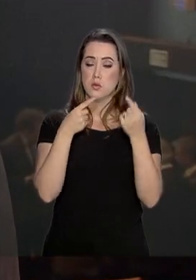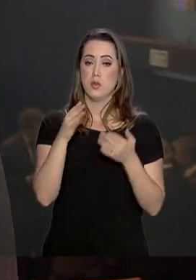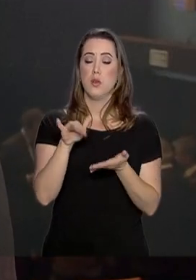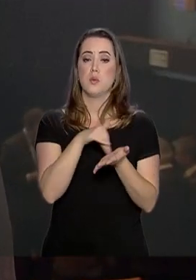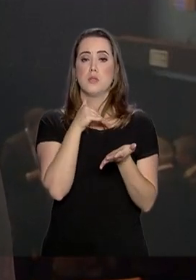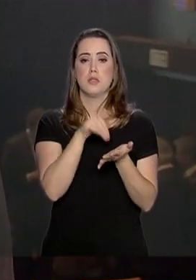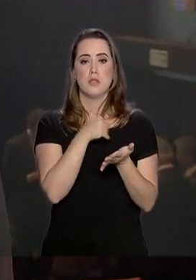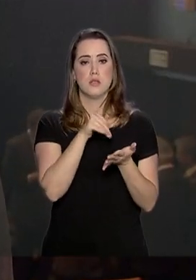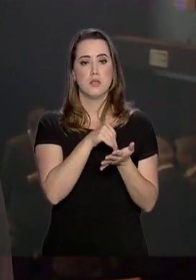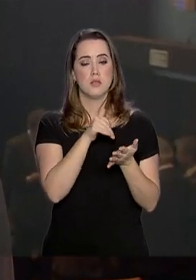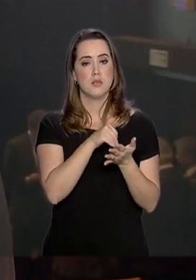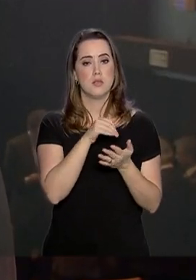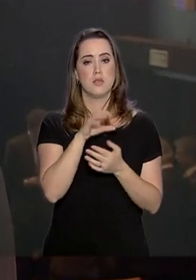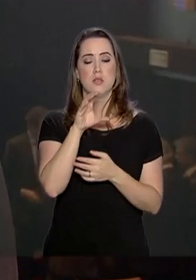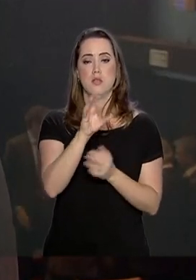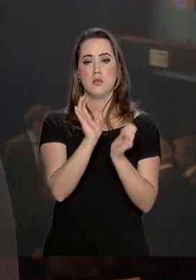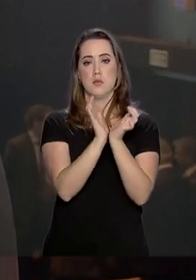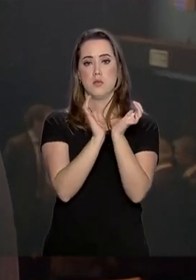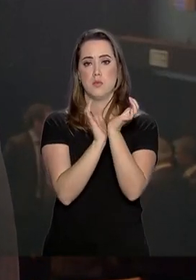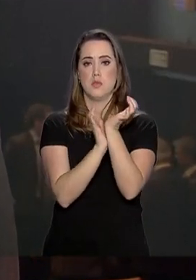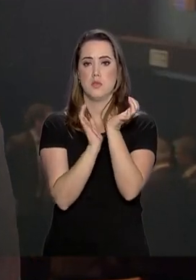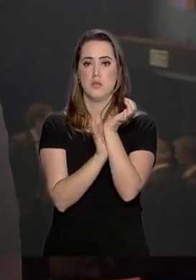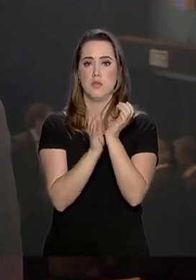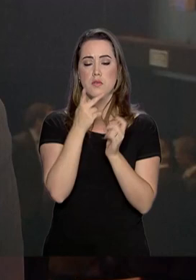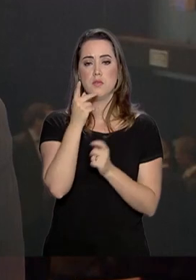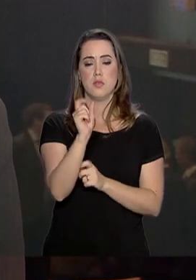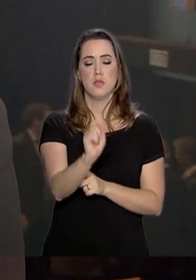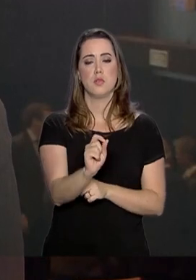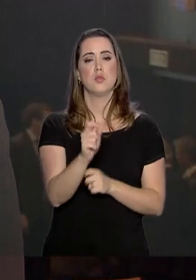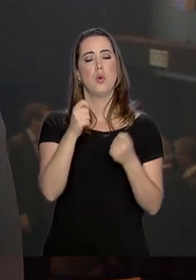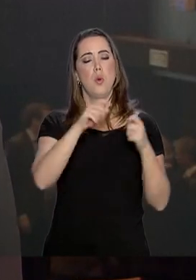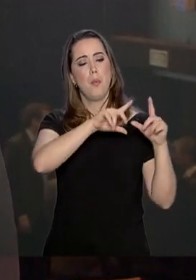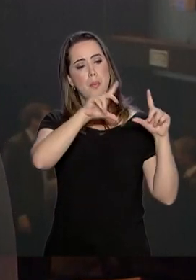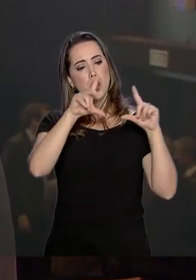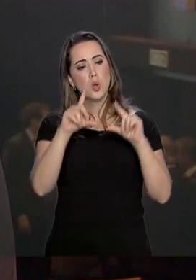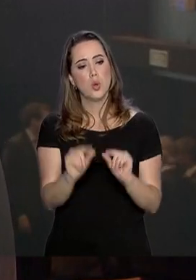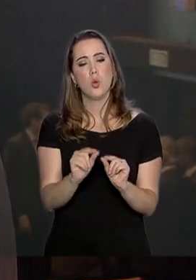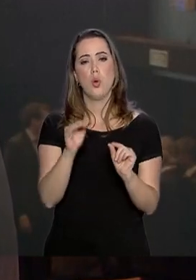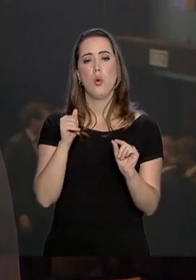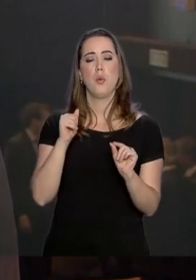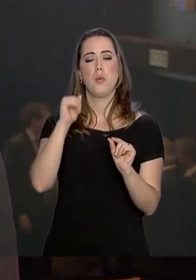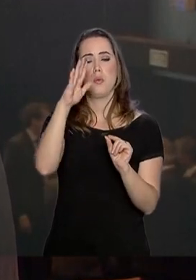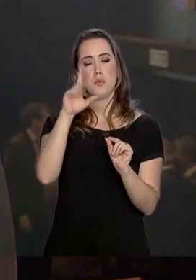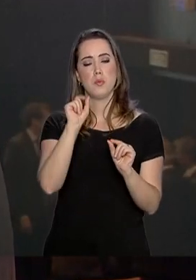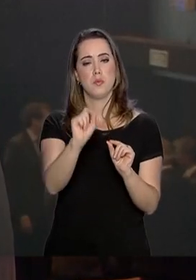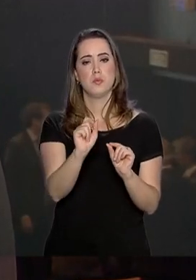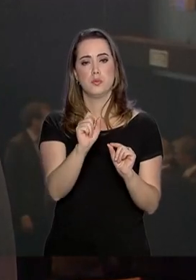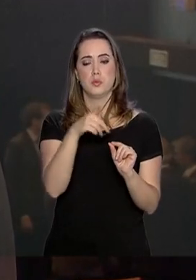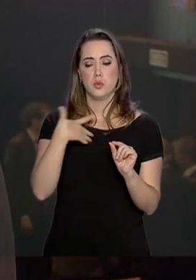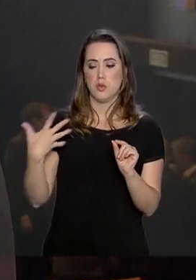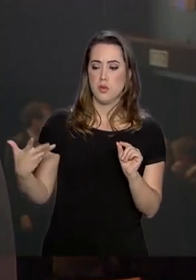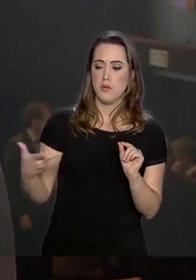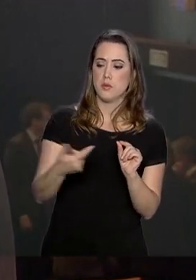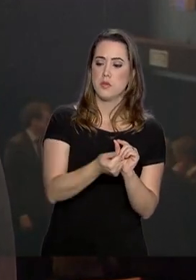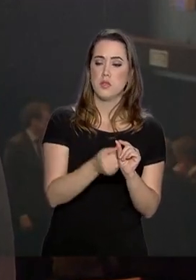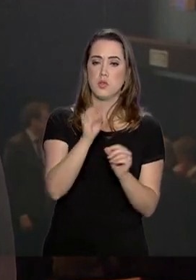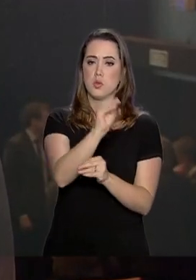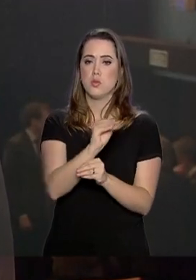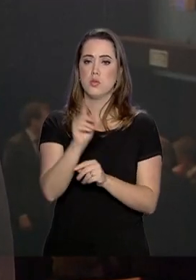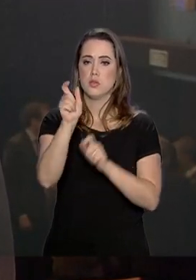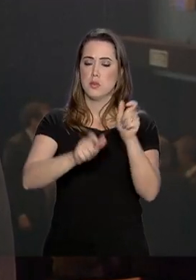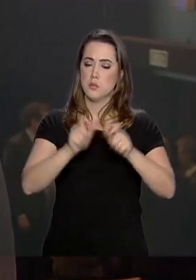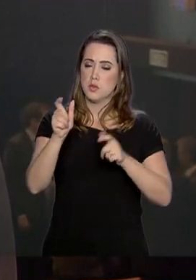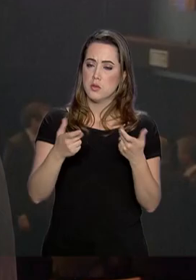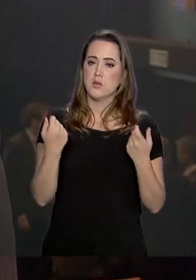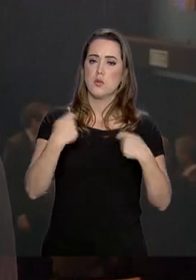secretário-geral de desestatização defendeu um Estado menor e mais eficiente, que atenda a quem quer empreender e que não